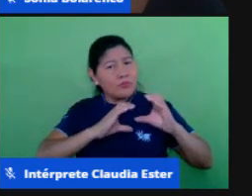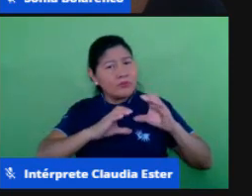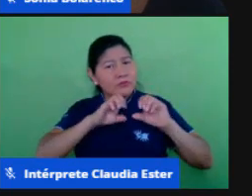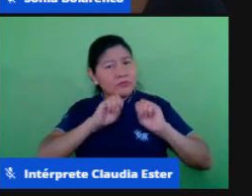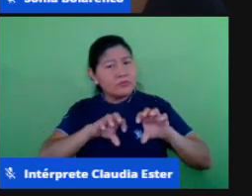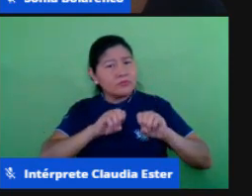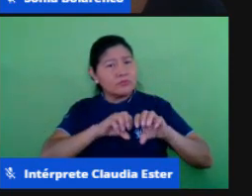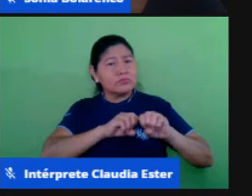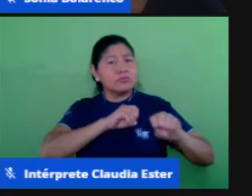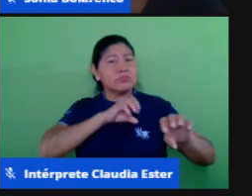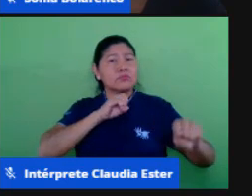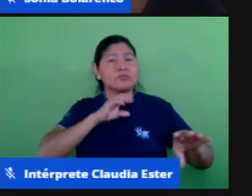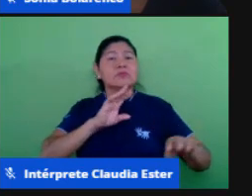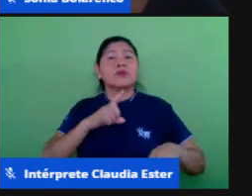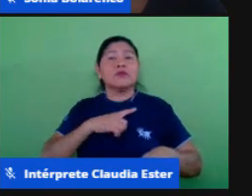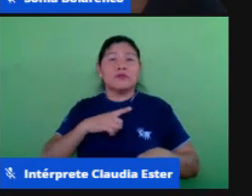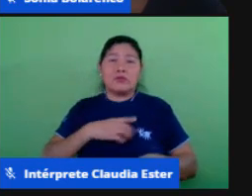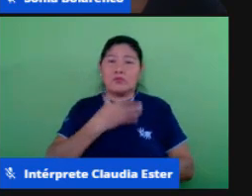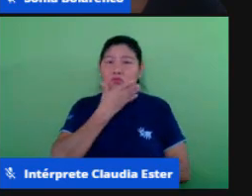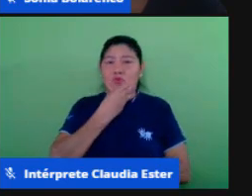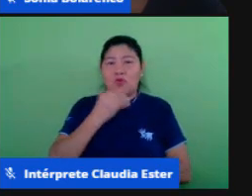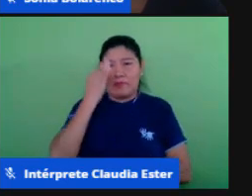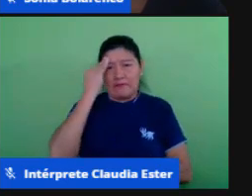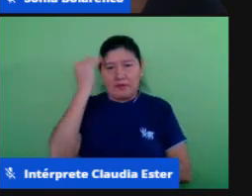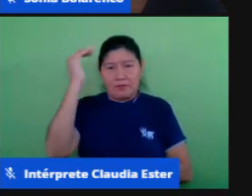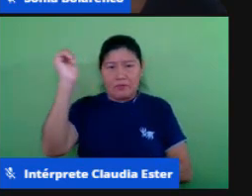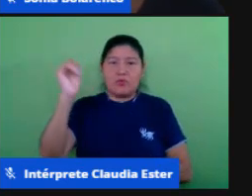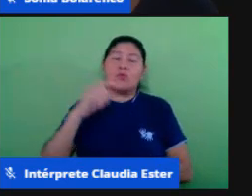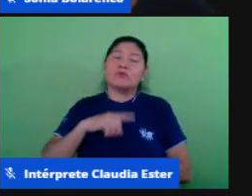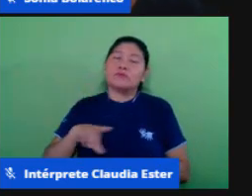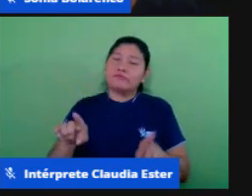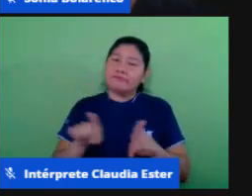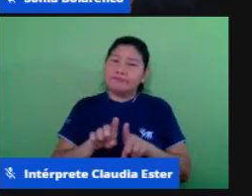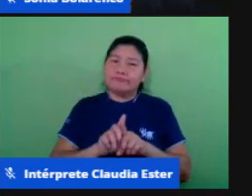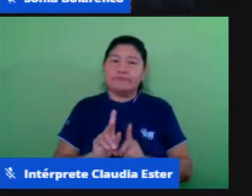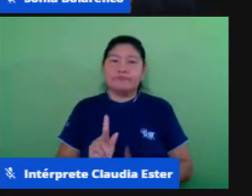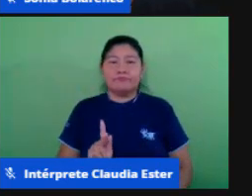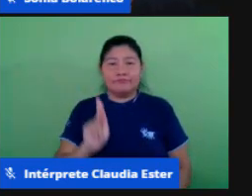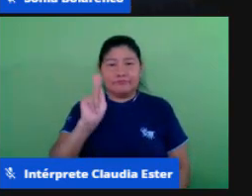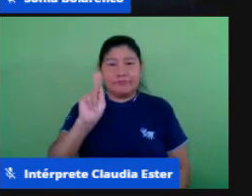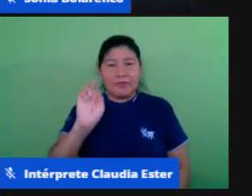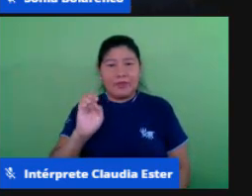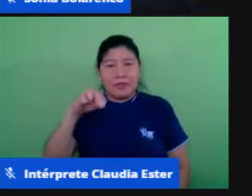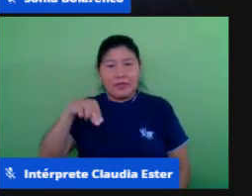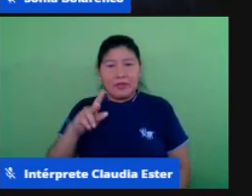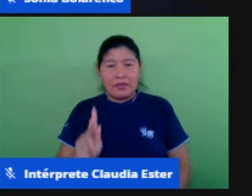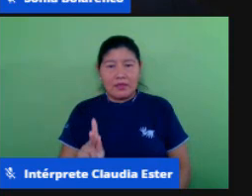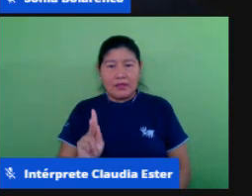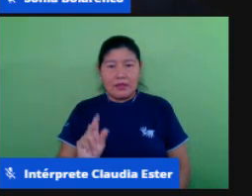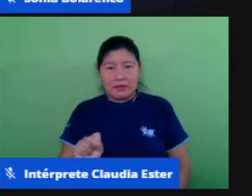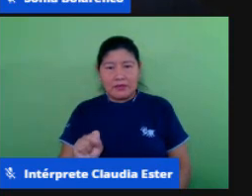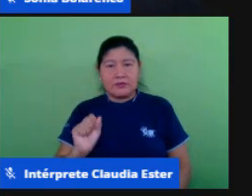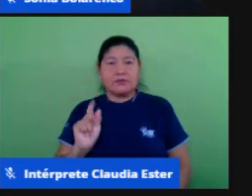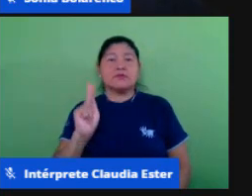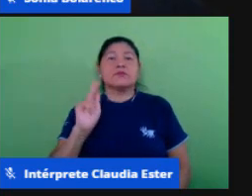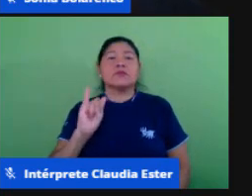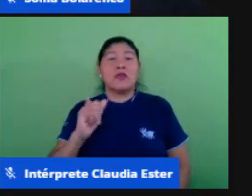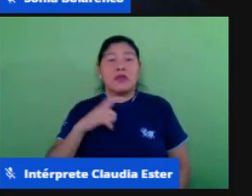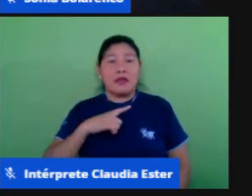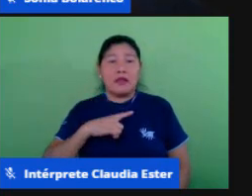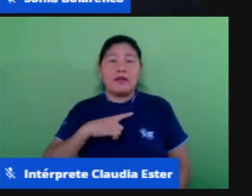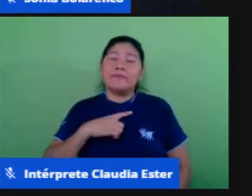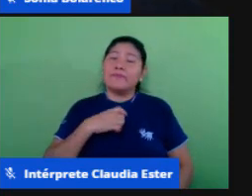de KENSC 2008 que também se reafirma em 2015 página